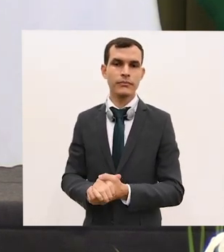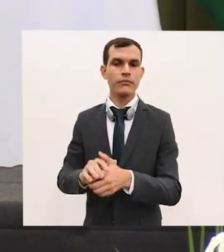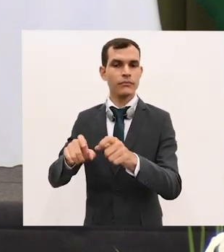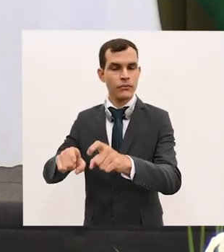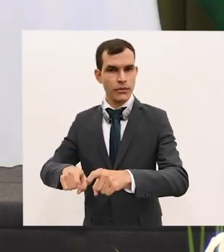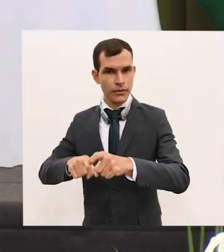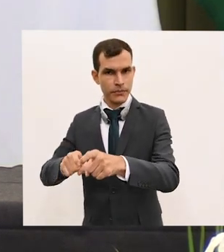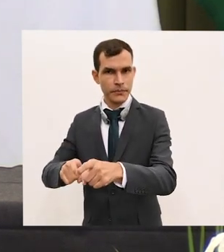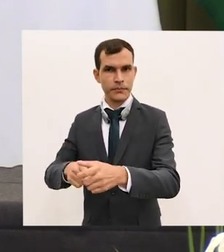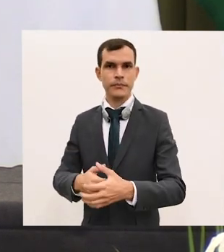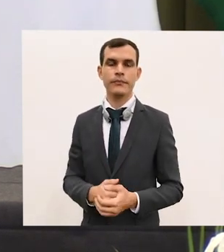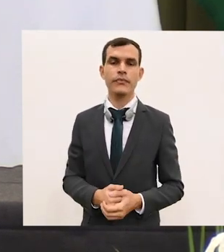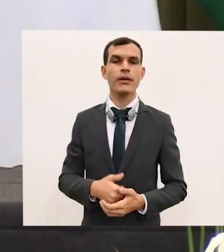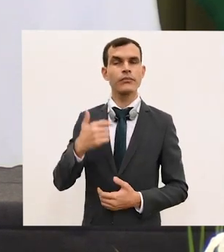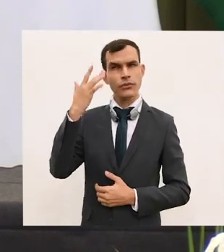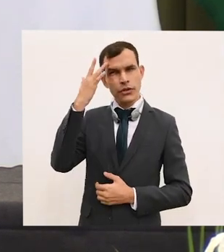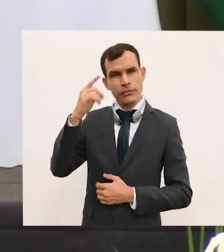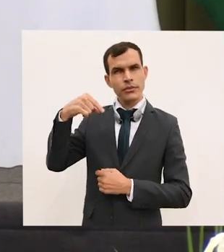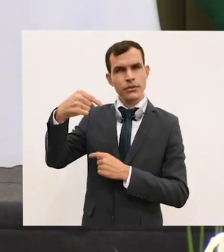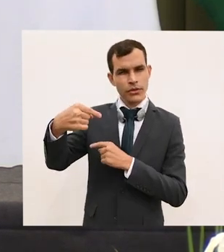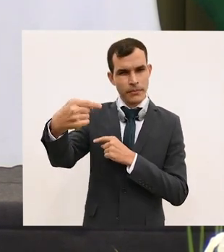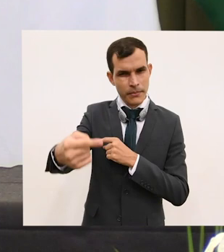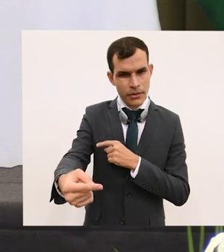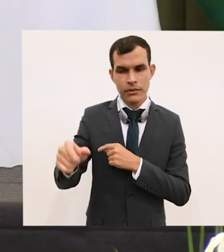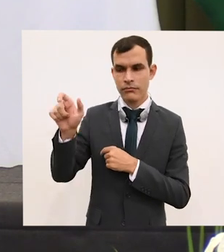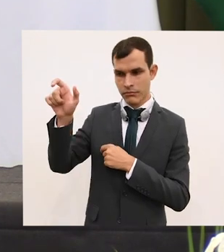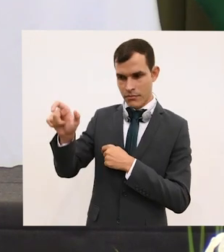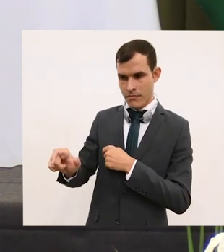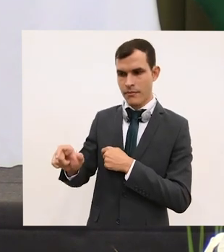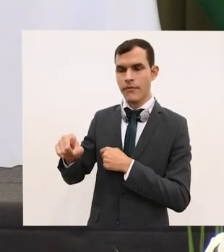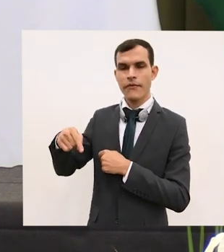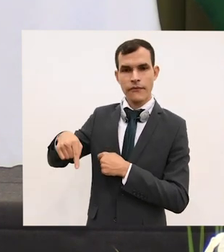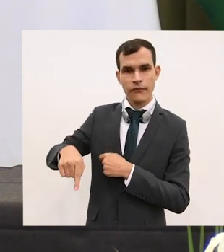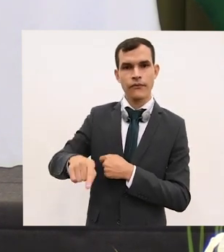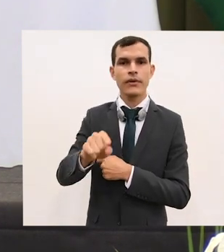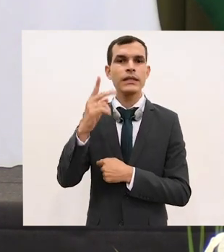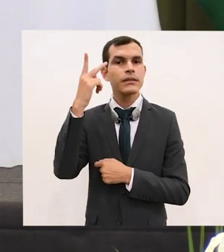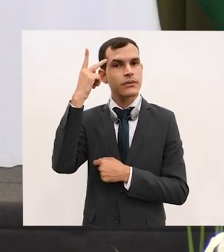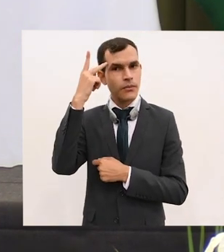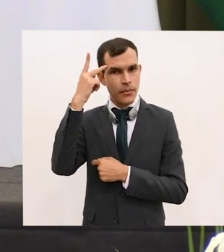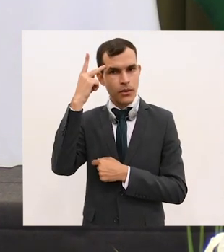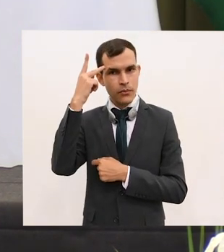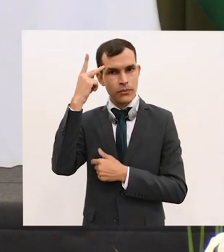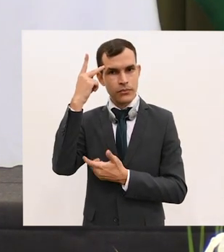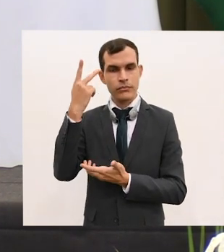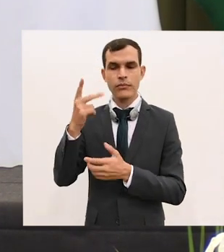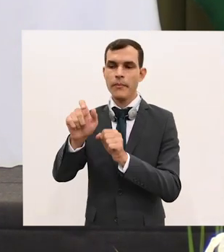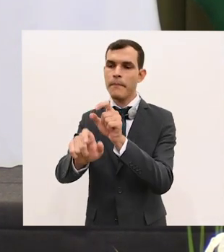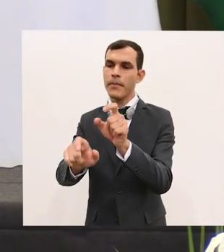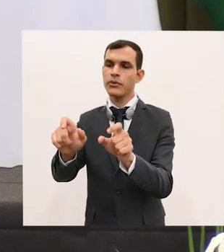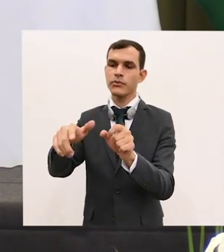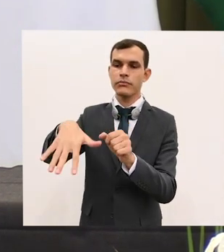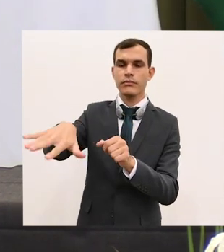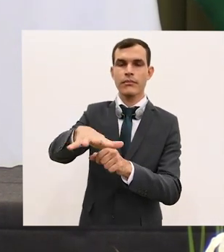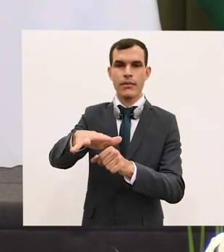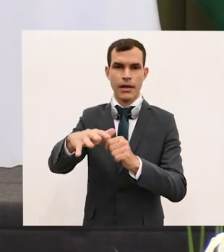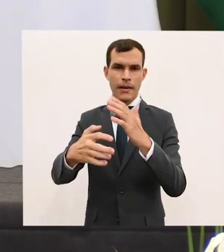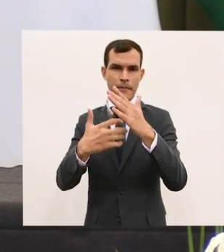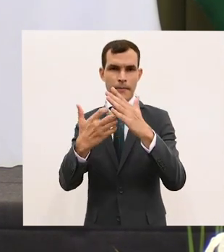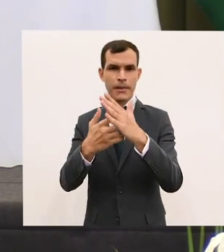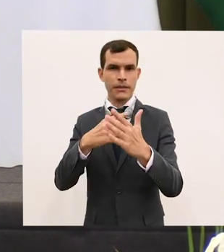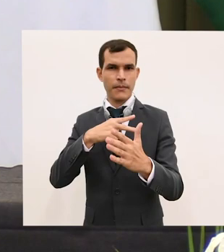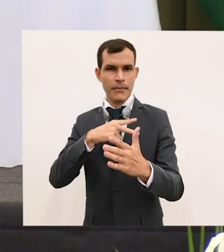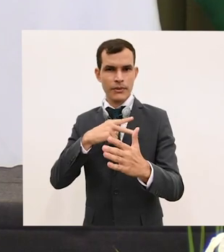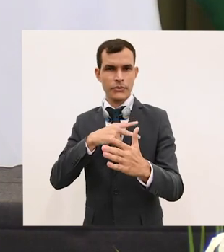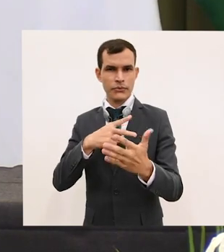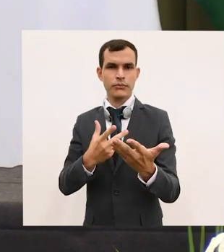Na manhã de amanhã, a doutora Nigozi voará a São Paulo, onde se encontrará com representantes do setor privado, dirigentes